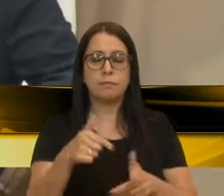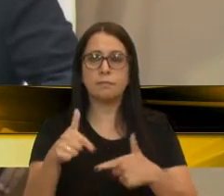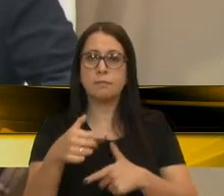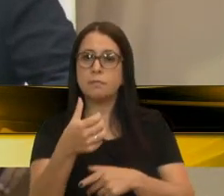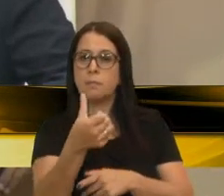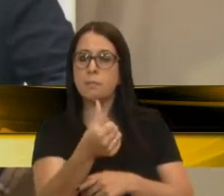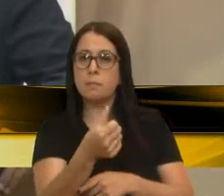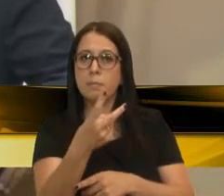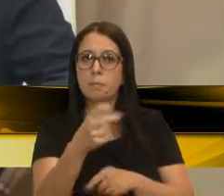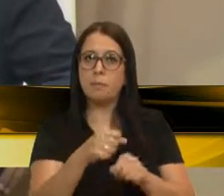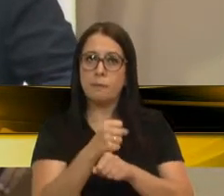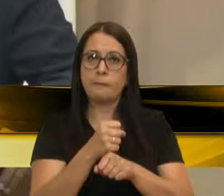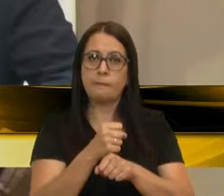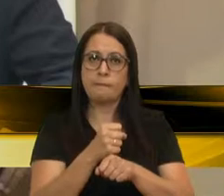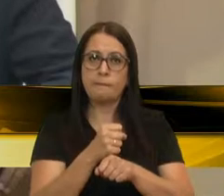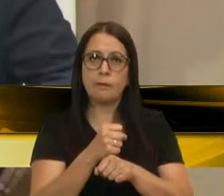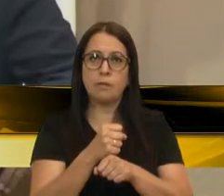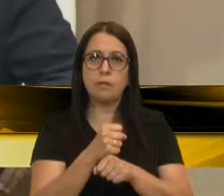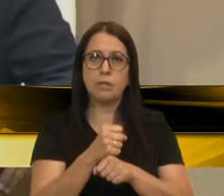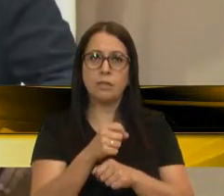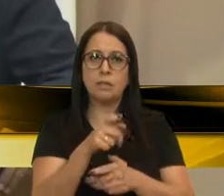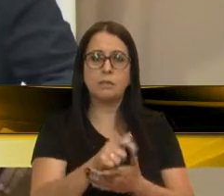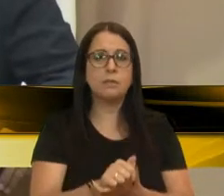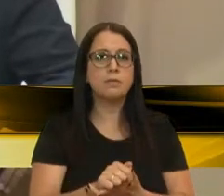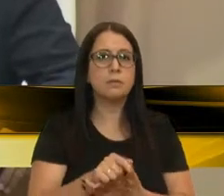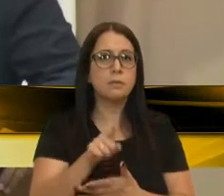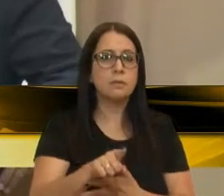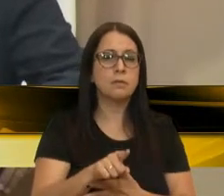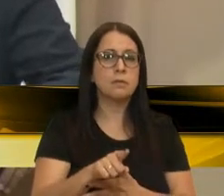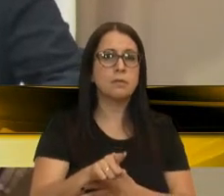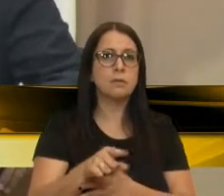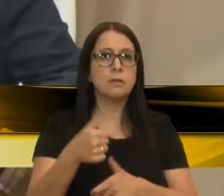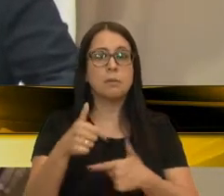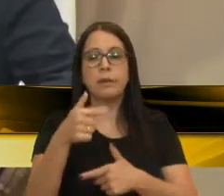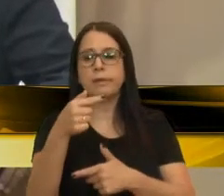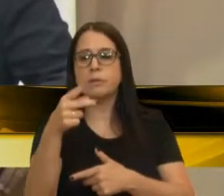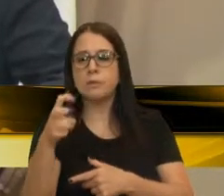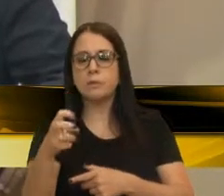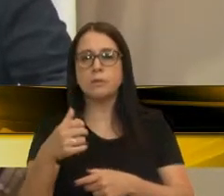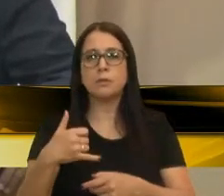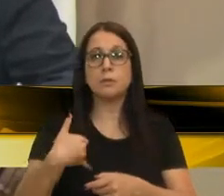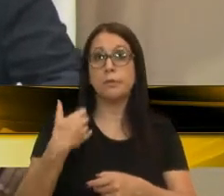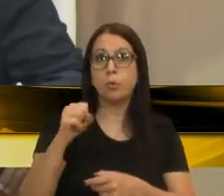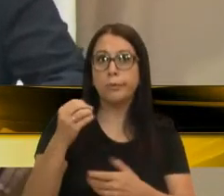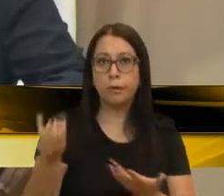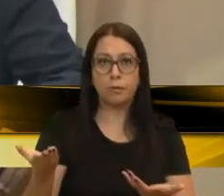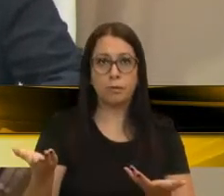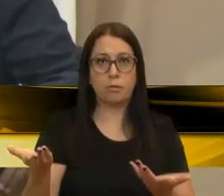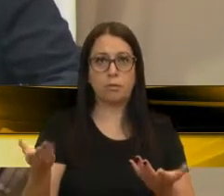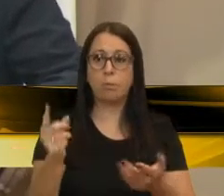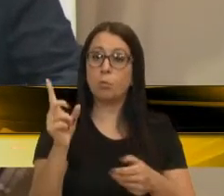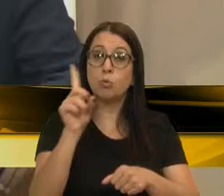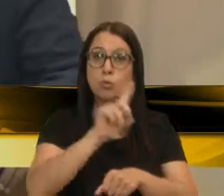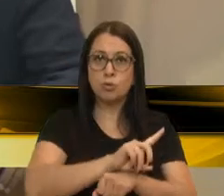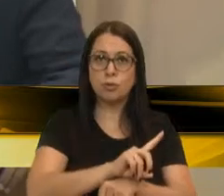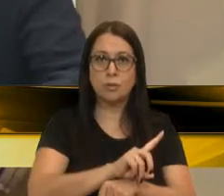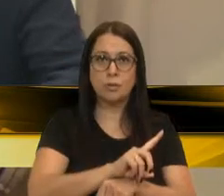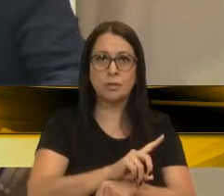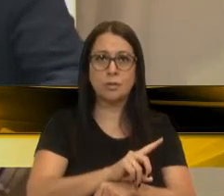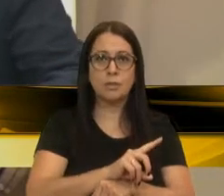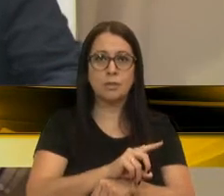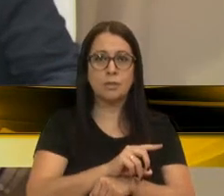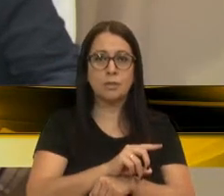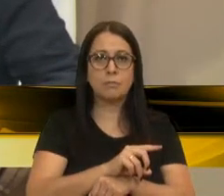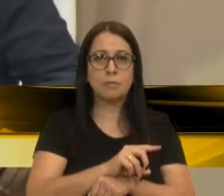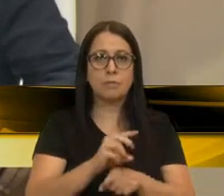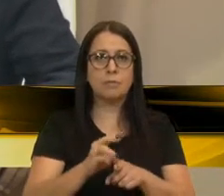62 anos, isso é muito fácil, tem que trabalhar até 75, até 80. Há poucos dias atrás, o Temer dizia